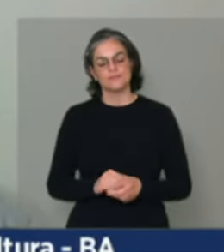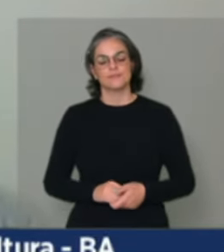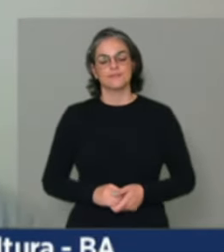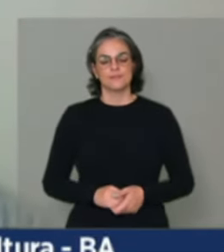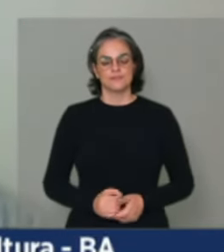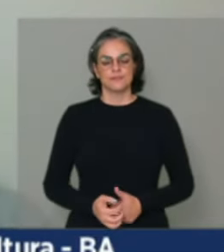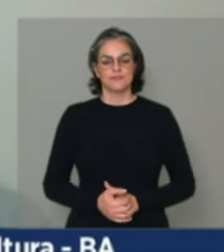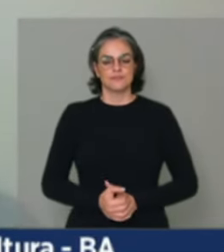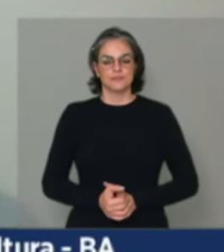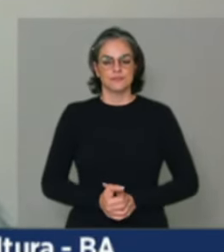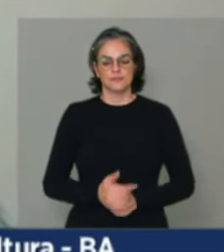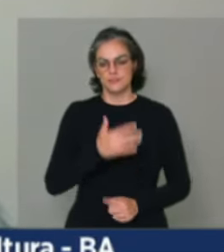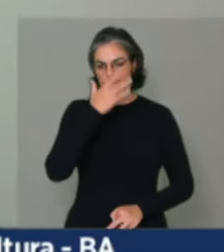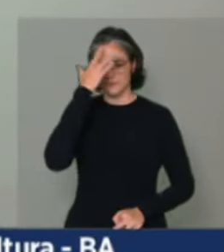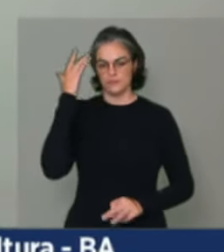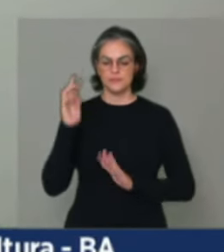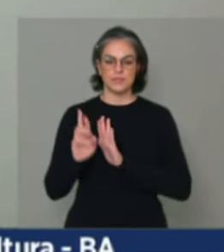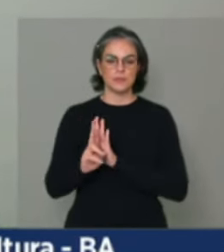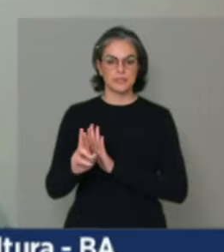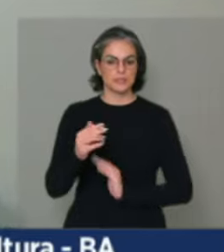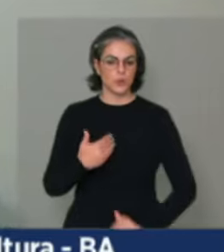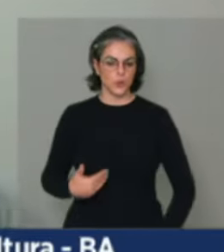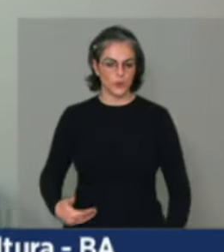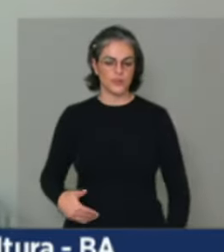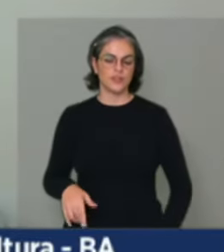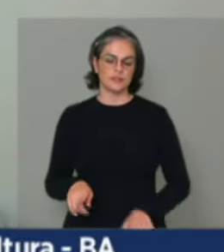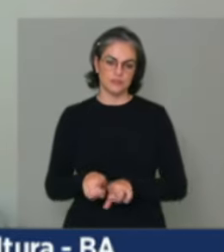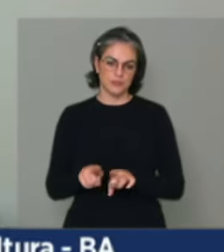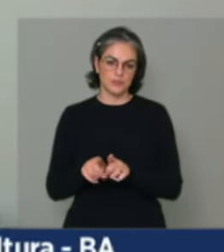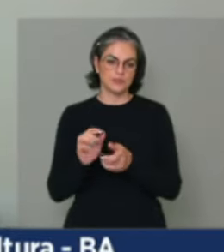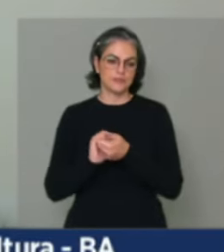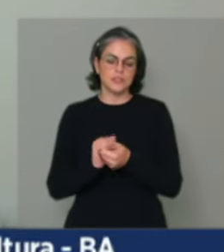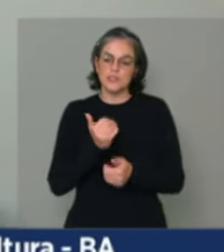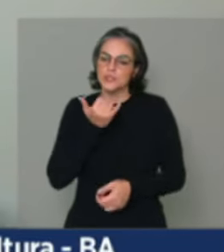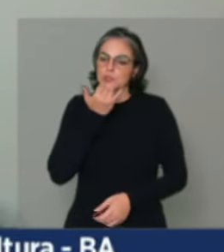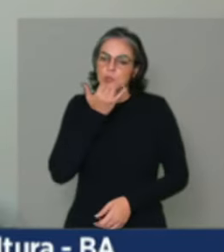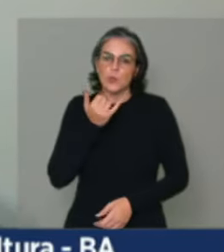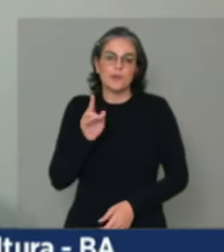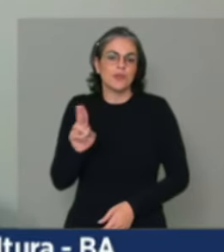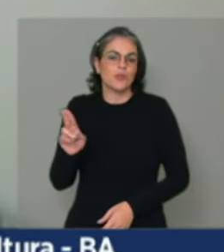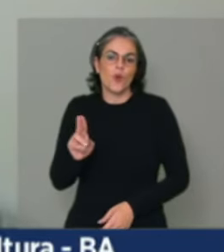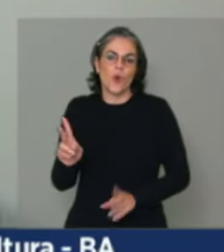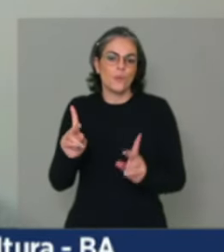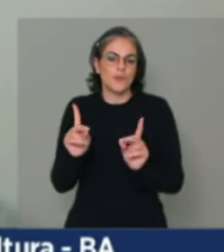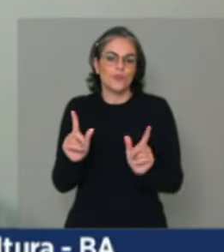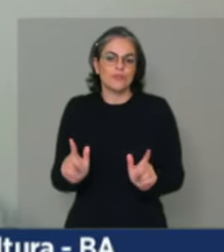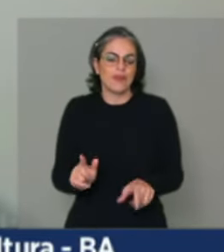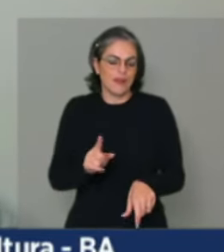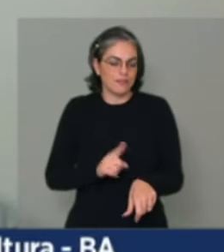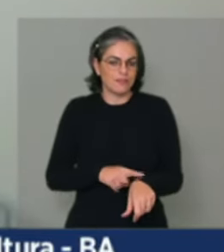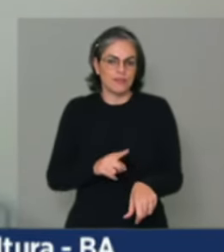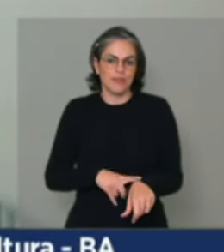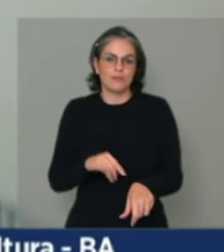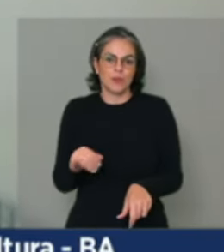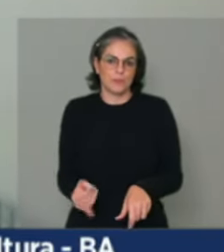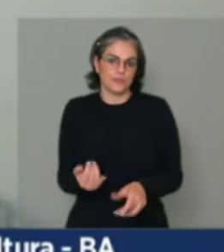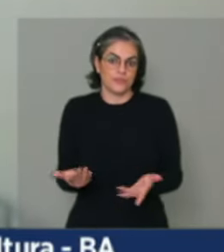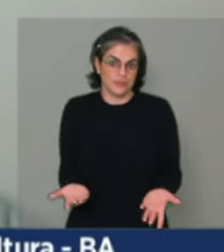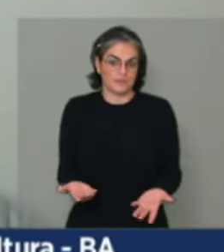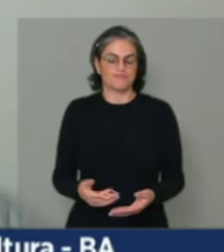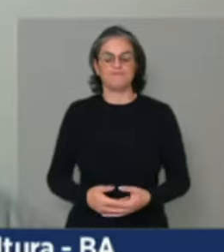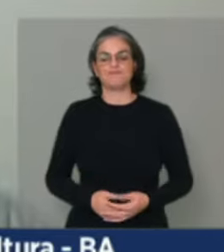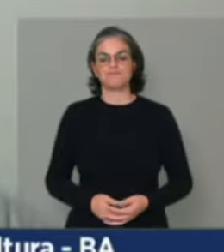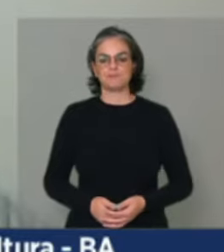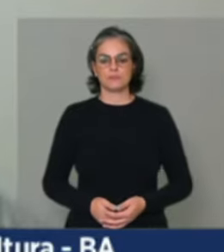governo que se encontram aqui, né? Me perdoe, não vou citar mais os nomes para até a gente aproveitar melhor o tempo. Mas, enfim,